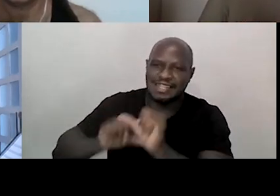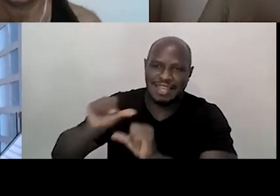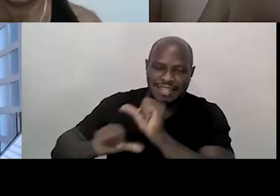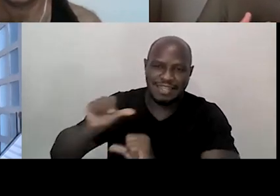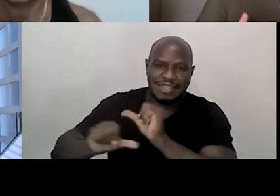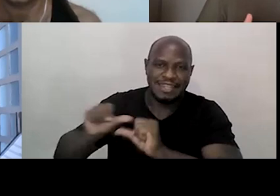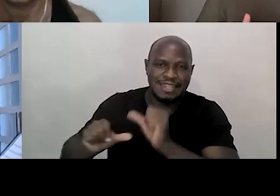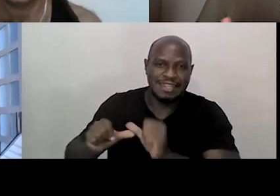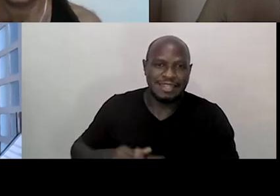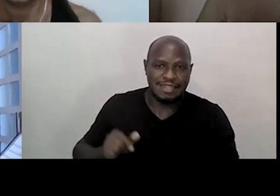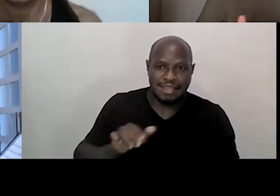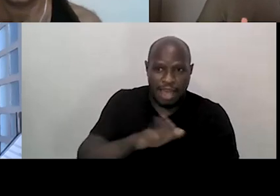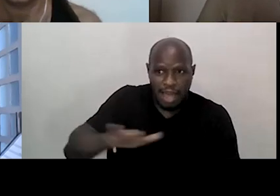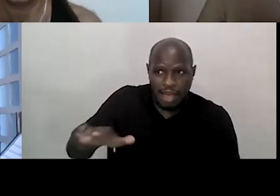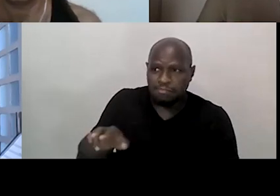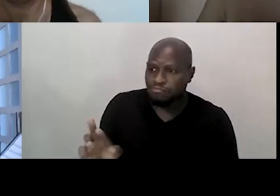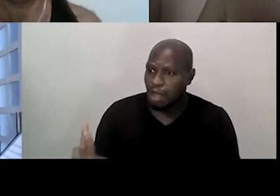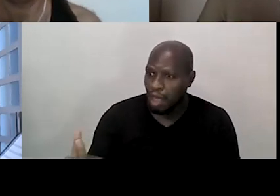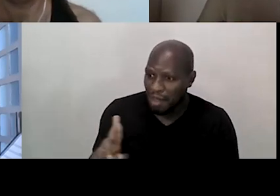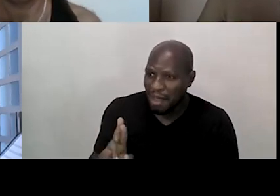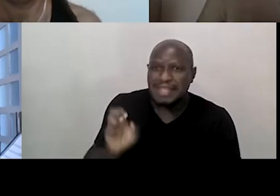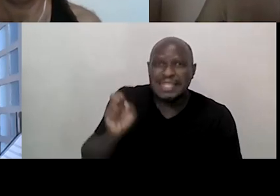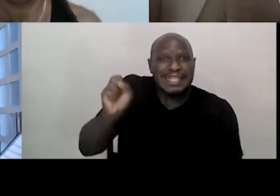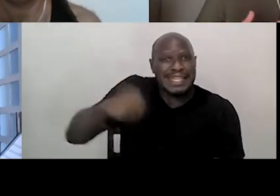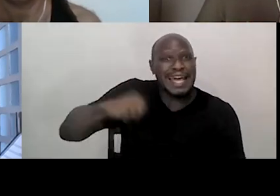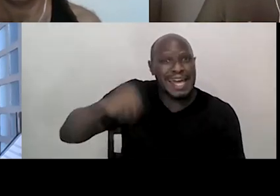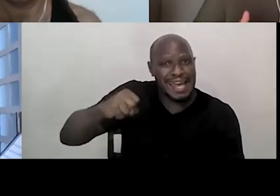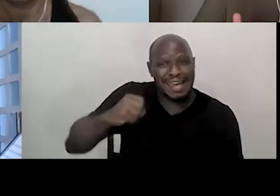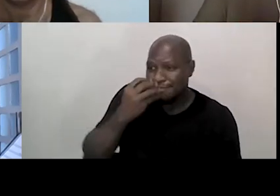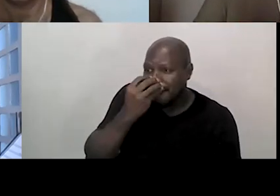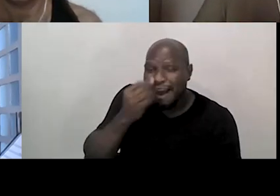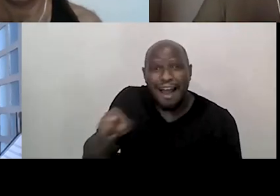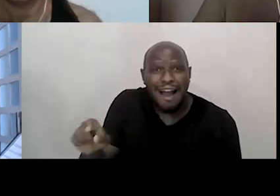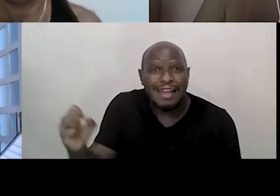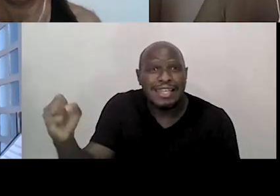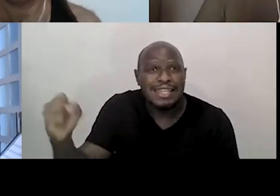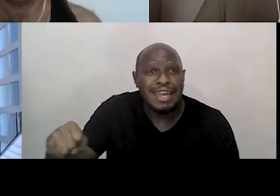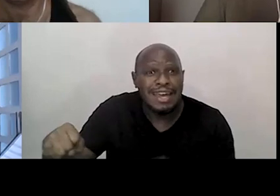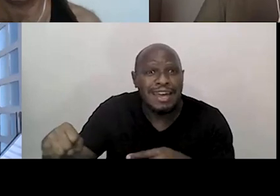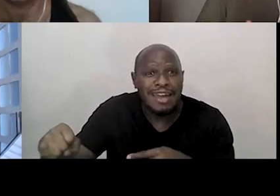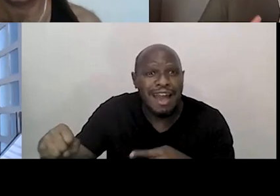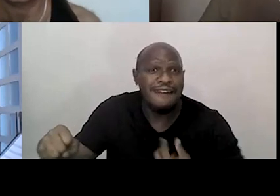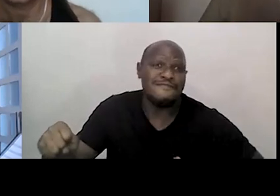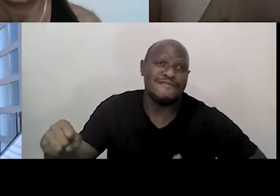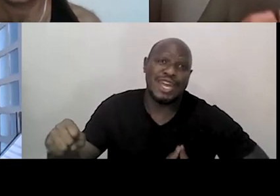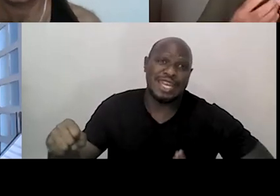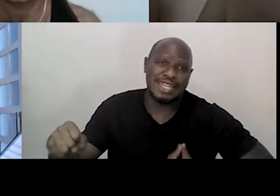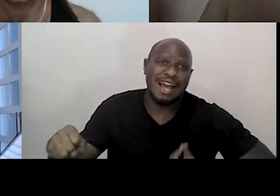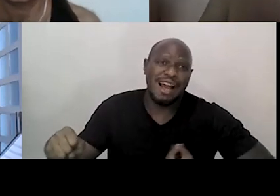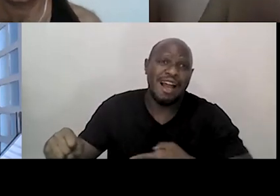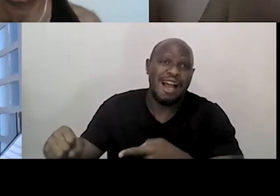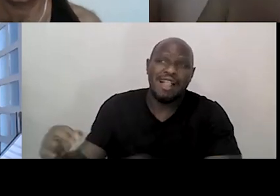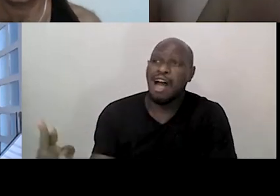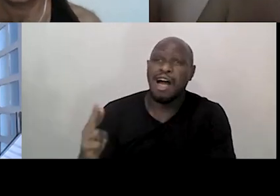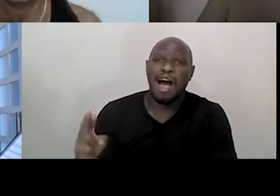Quando a criança diz sim para o palhaço no hospital, ela está dizendo sim para a vida, ela está dizendo sim